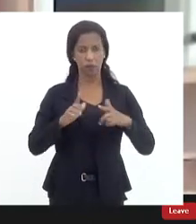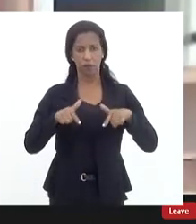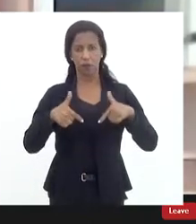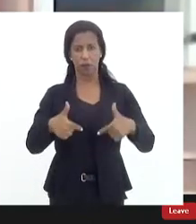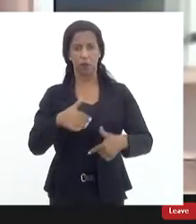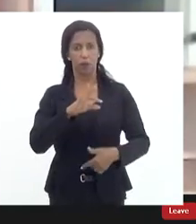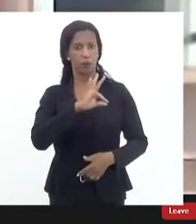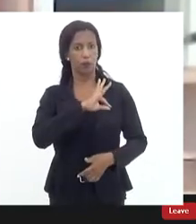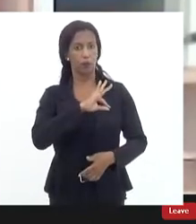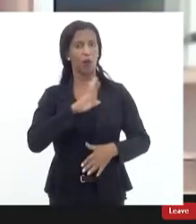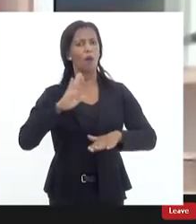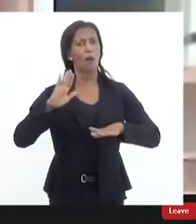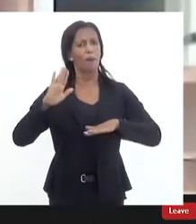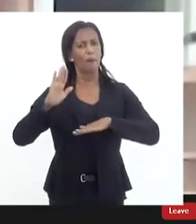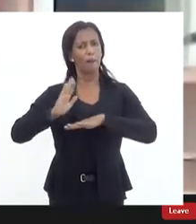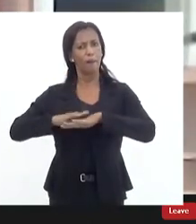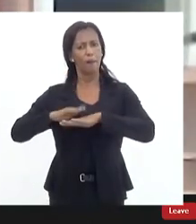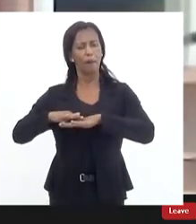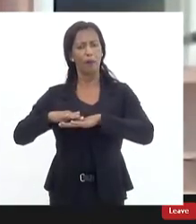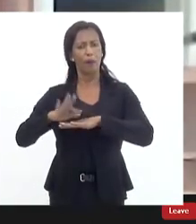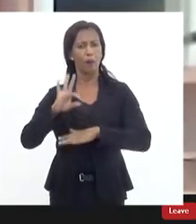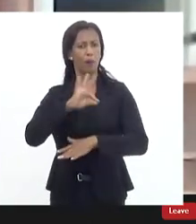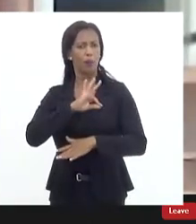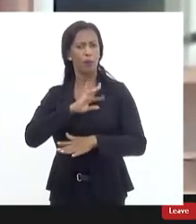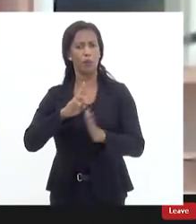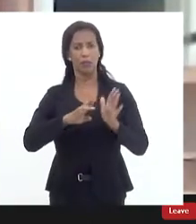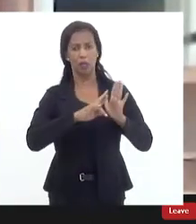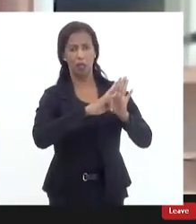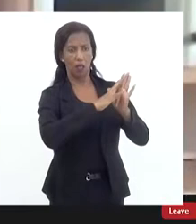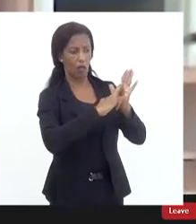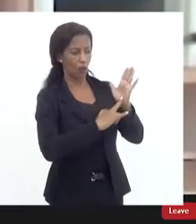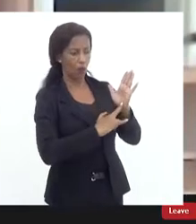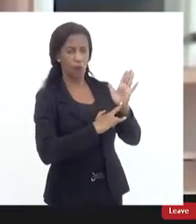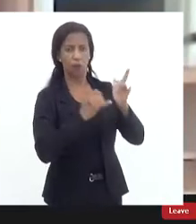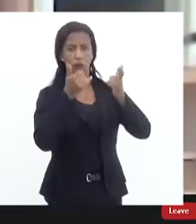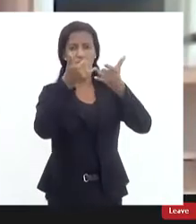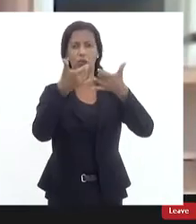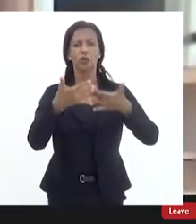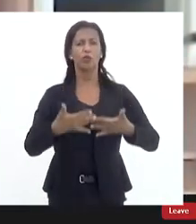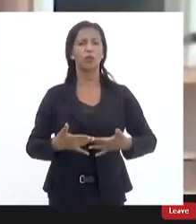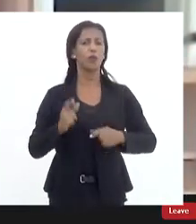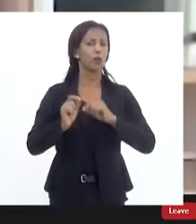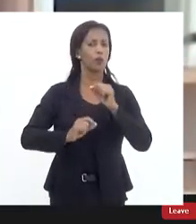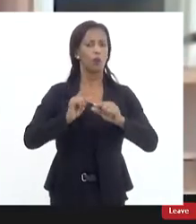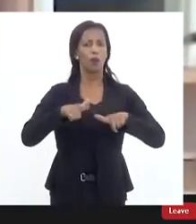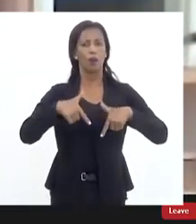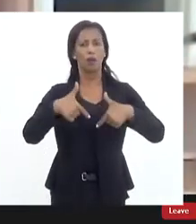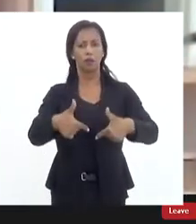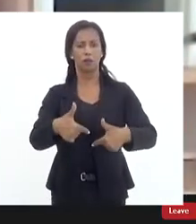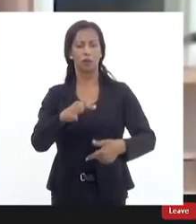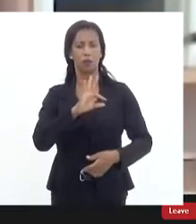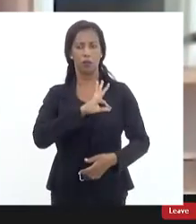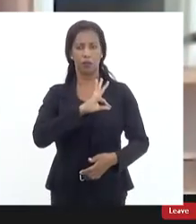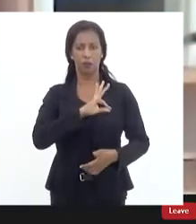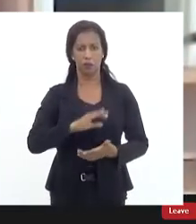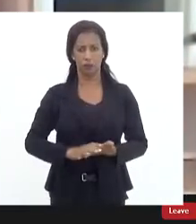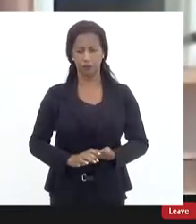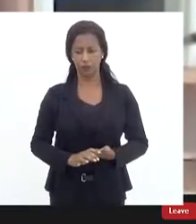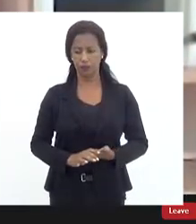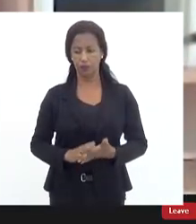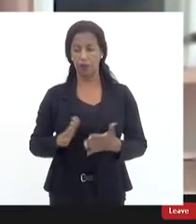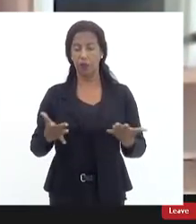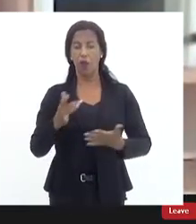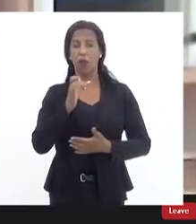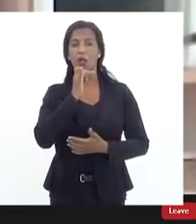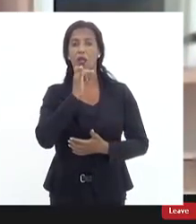as próprias polícias tem regulamentos internos que definem o que seja uma operação policial então por